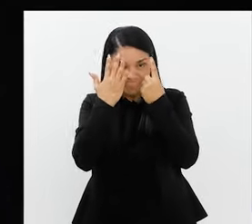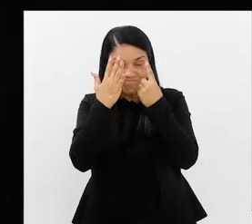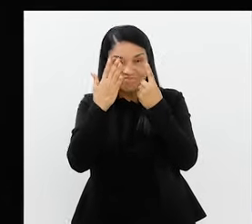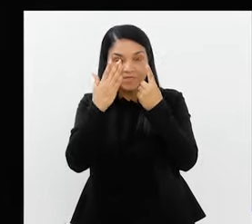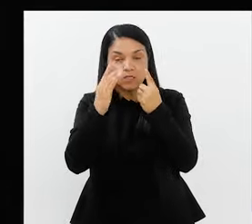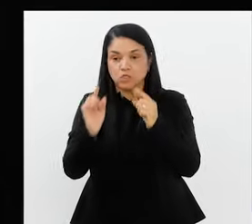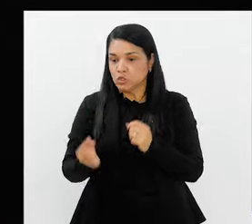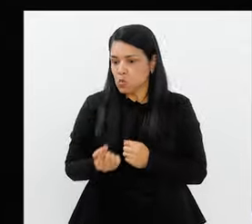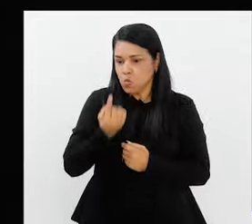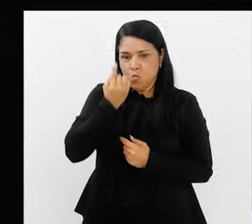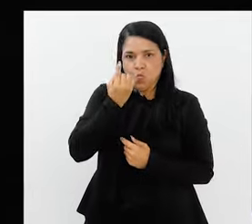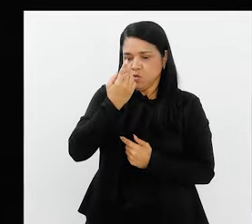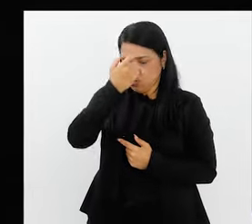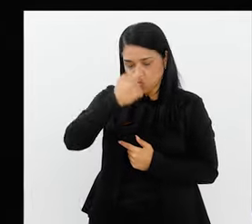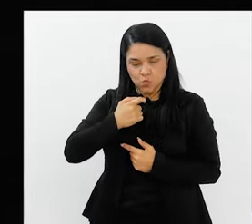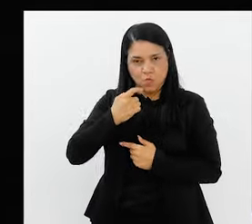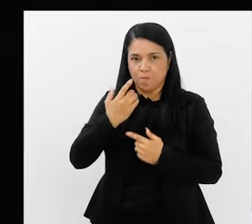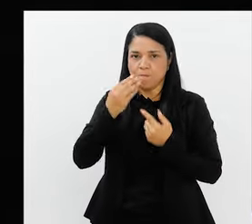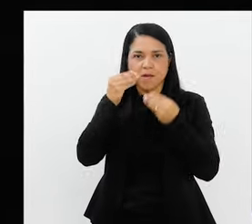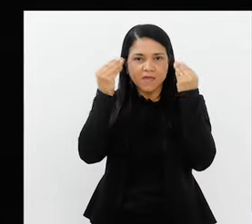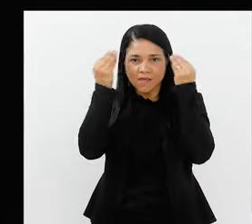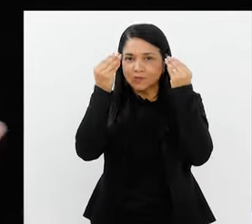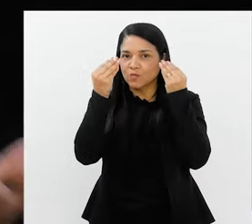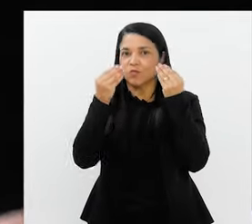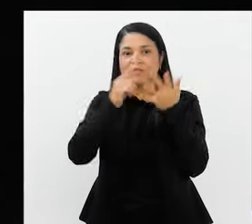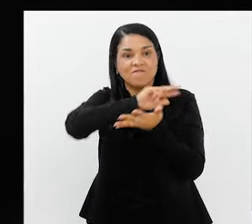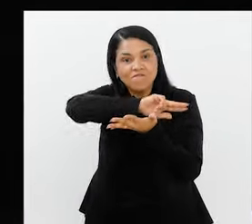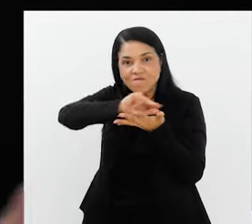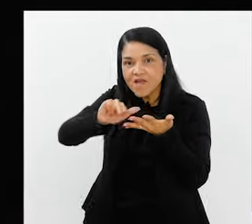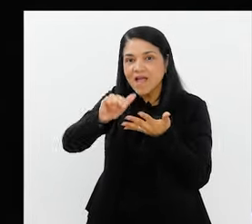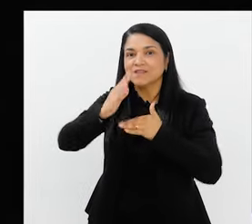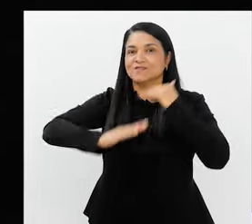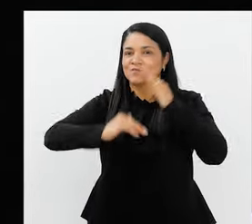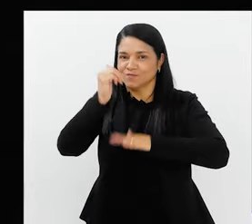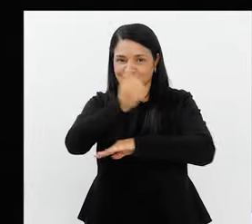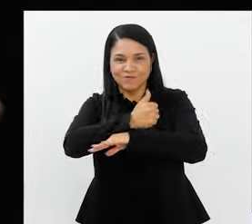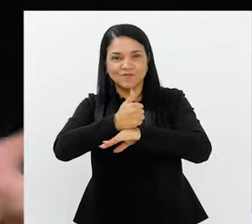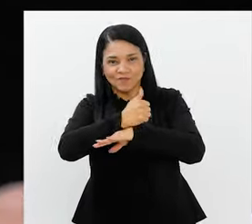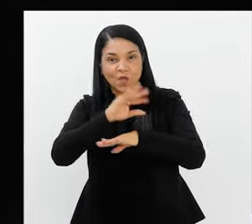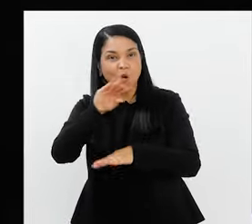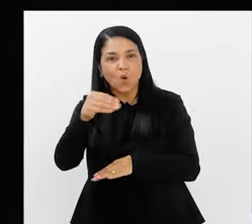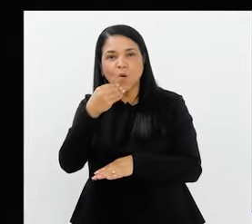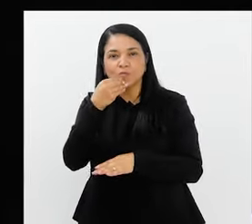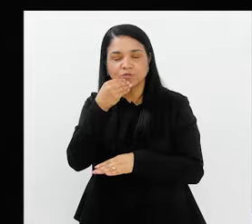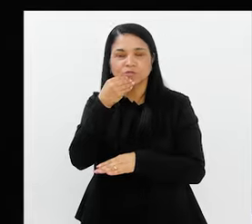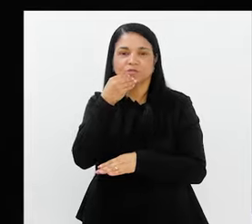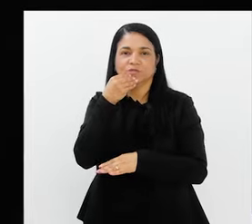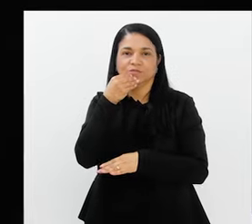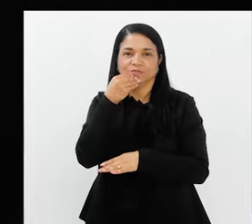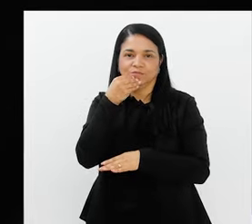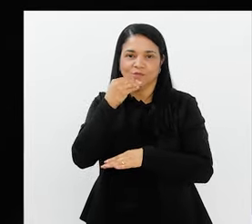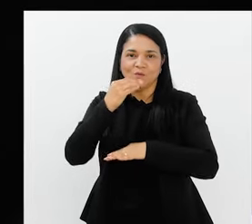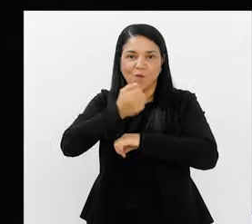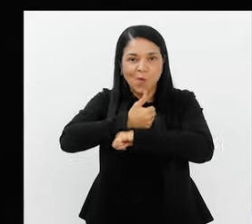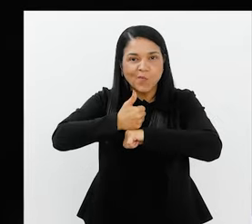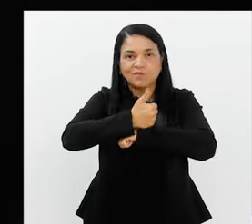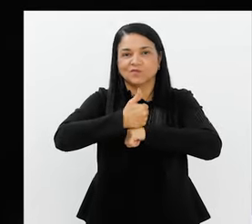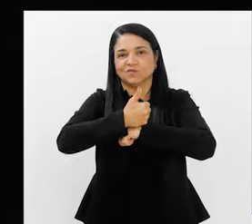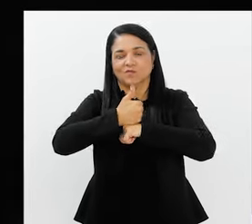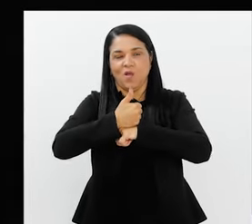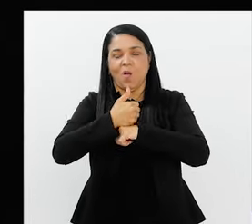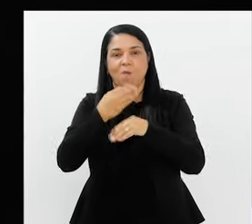muitas das vezes, não sou eu o único maquiador, e isso é bárbaro, porque oportuniza uma série de profissionais